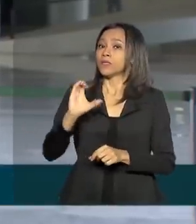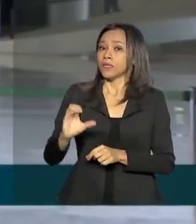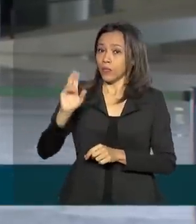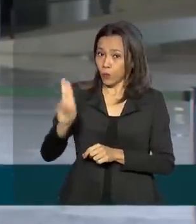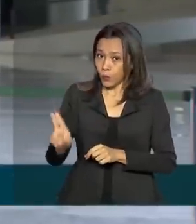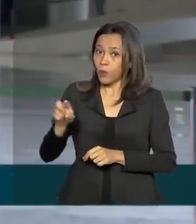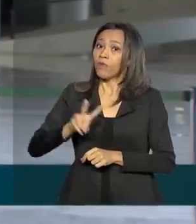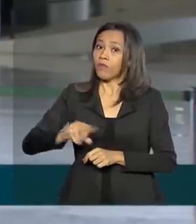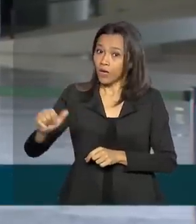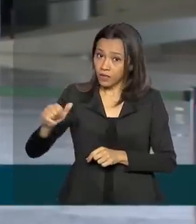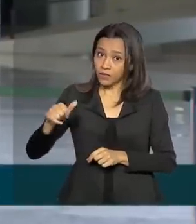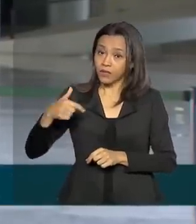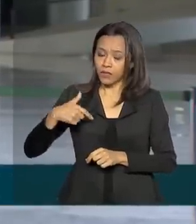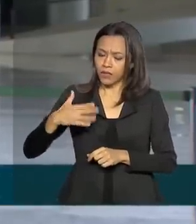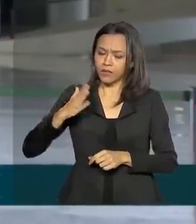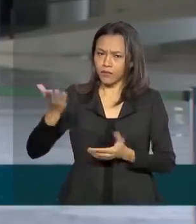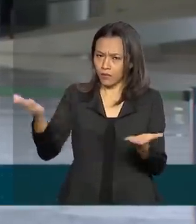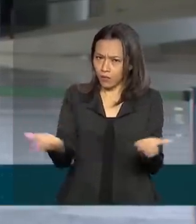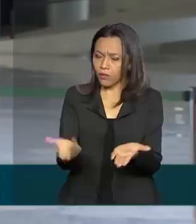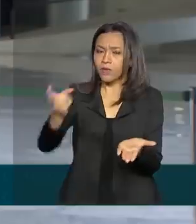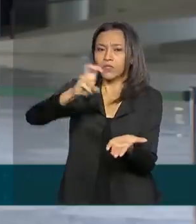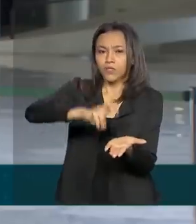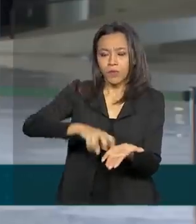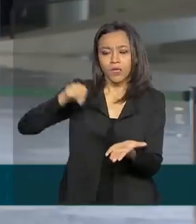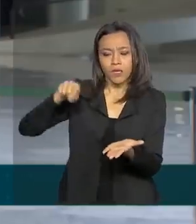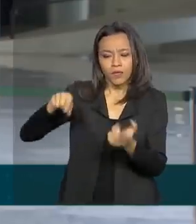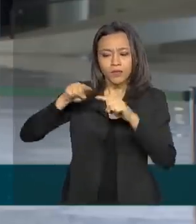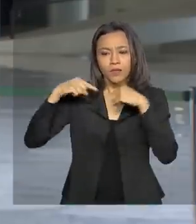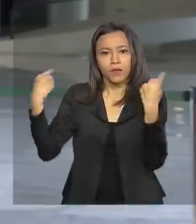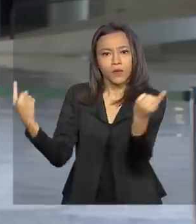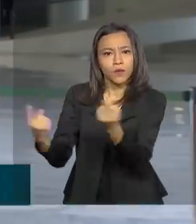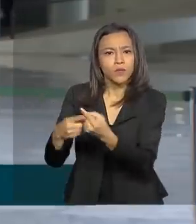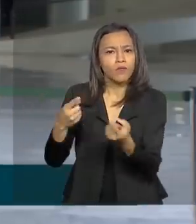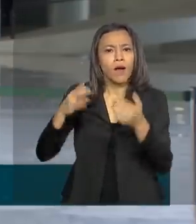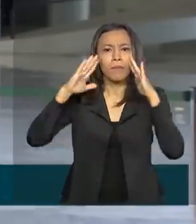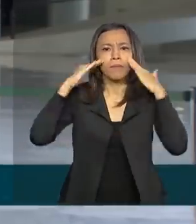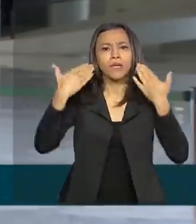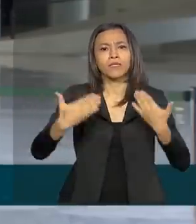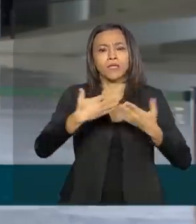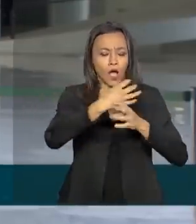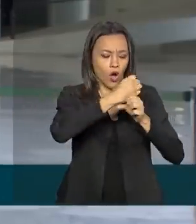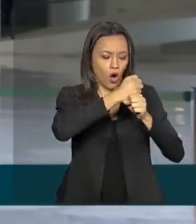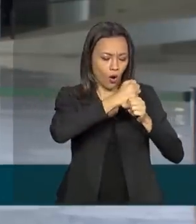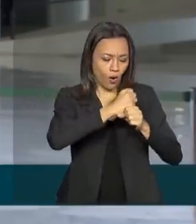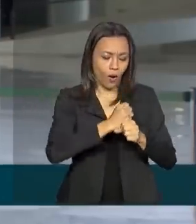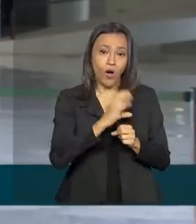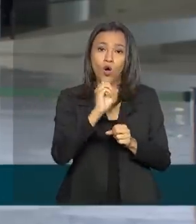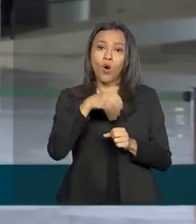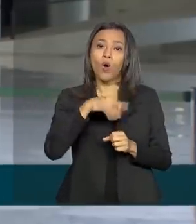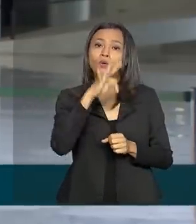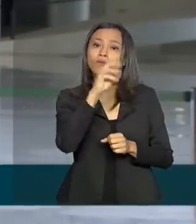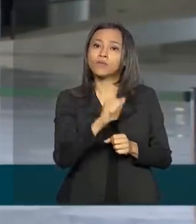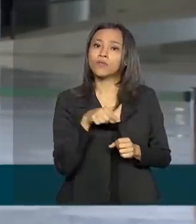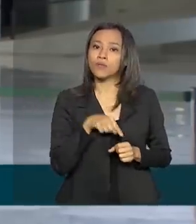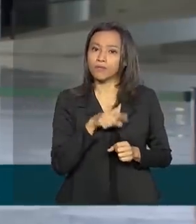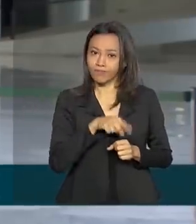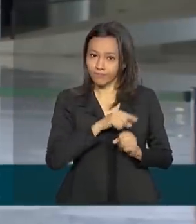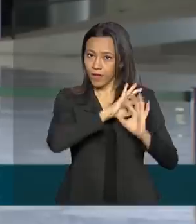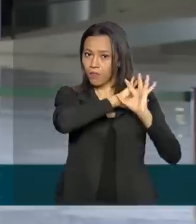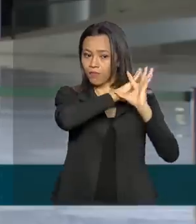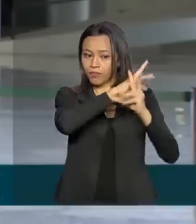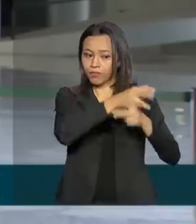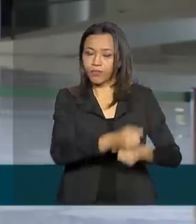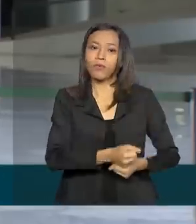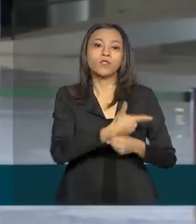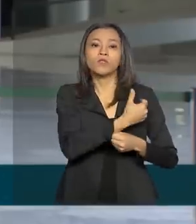realizada agora pela manhã. São contas do exercício financeiro, balanços do exercício financeiro